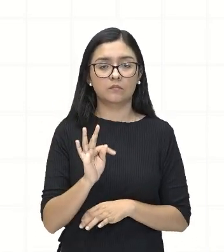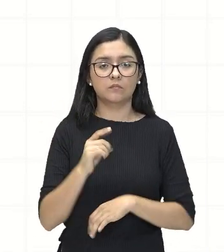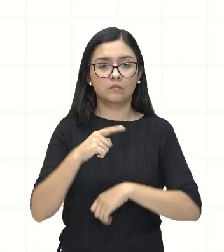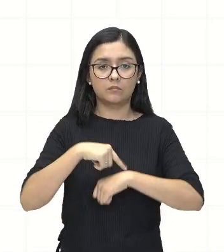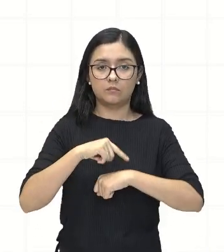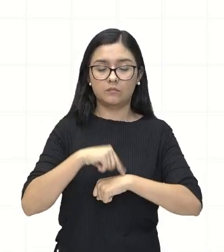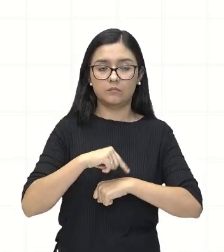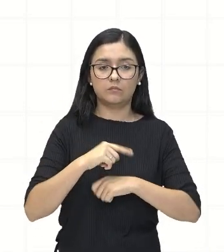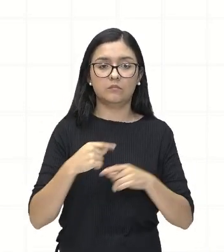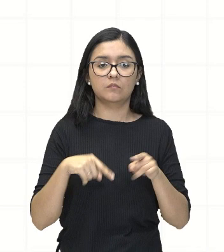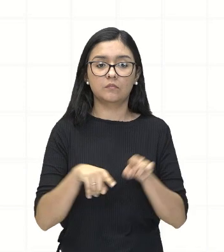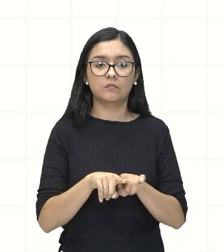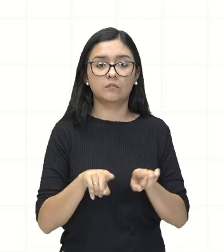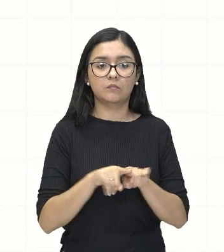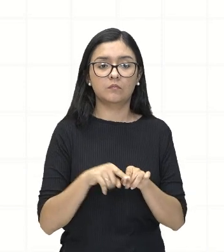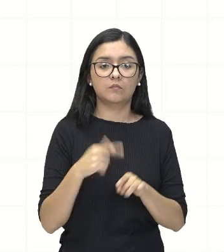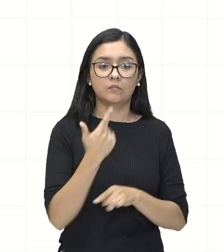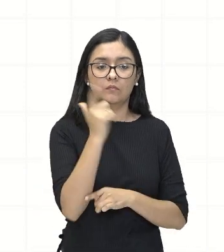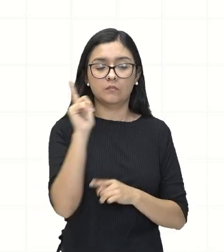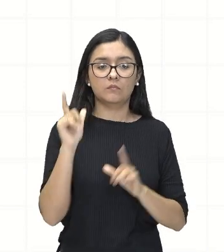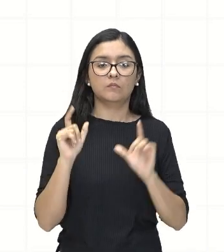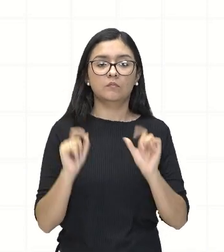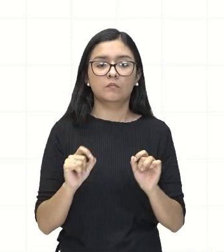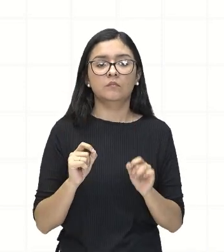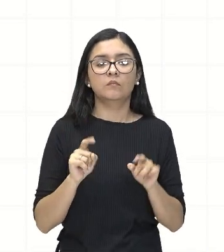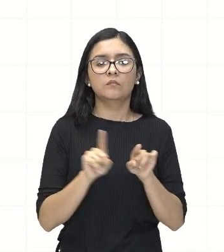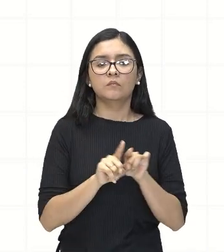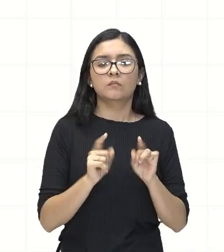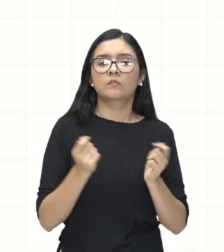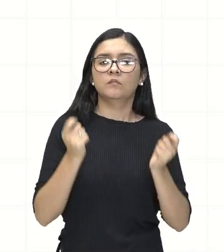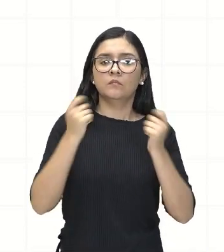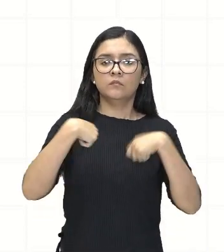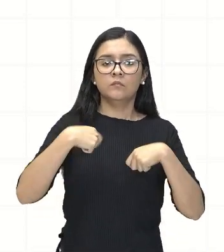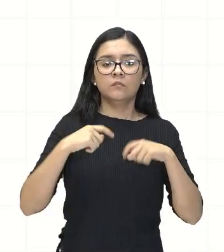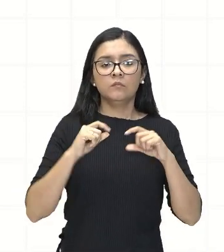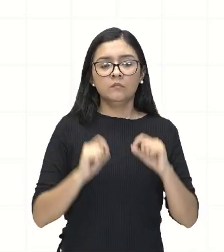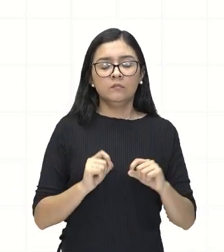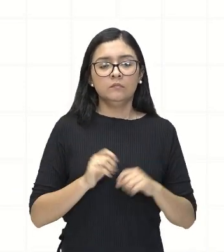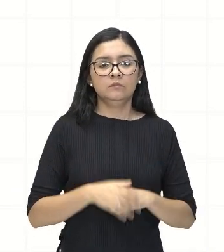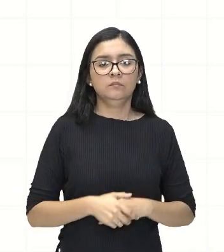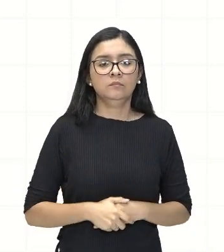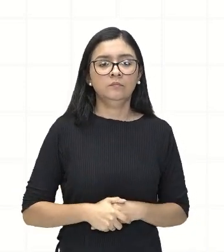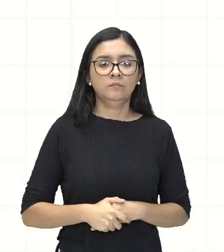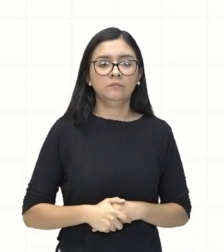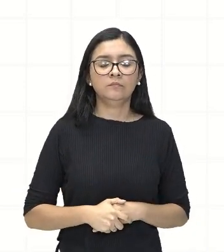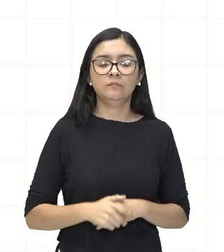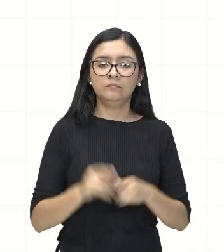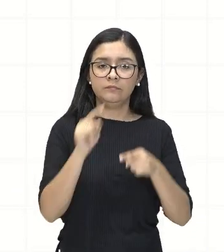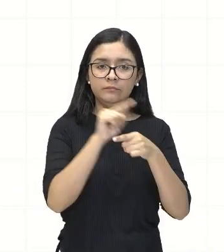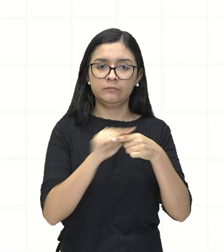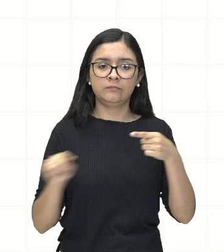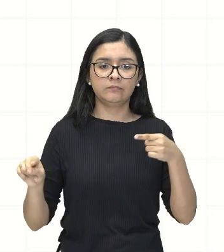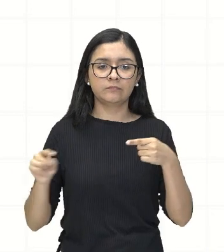E a outra, né, ó, tanto que eu posso fazer também dividir tudo isso